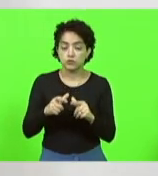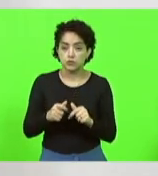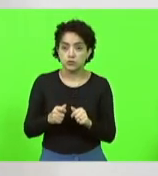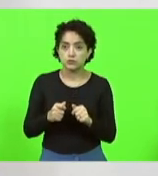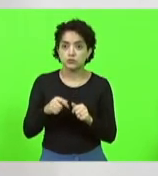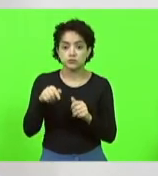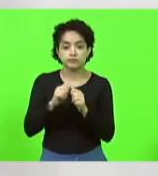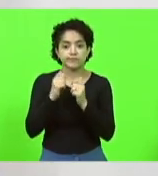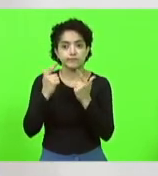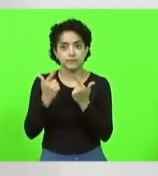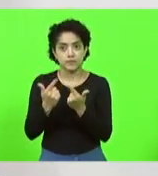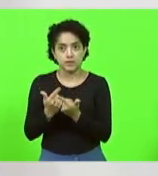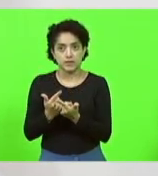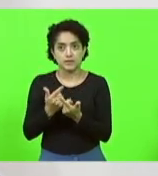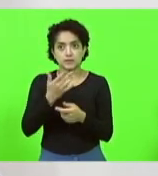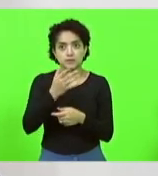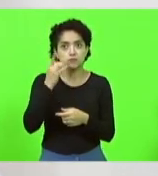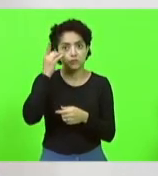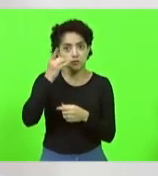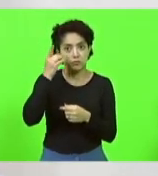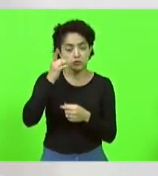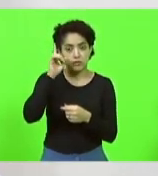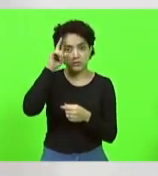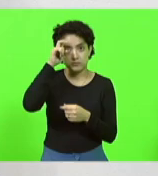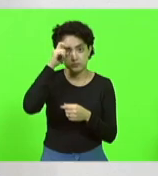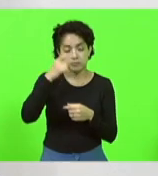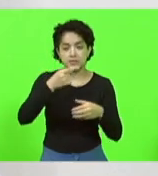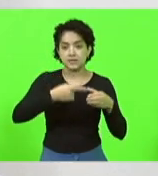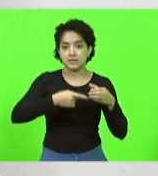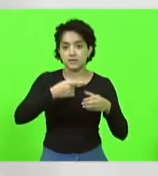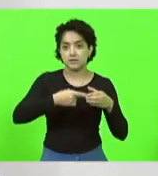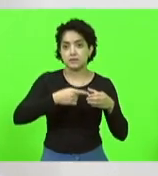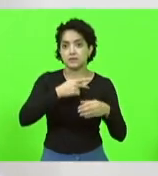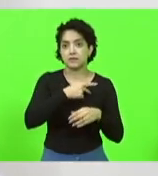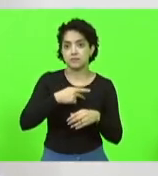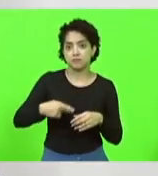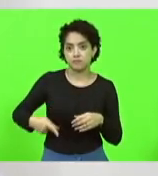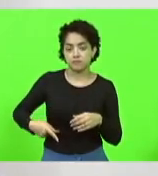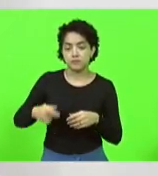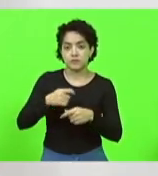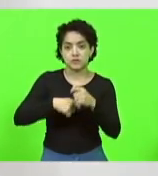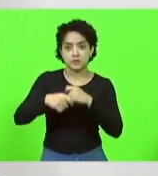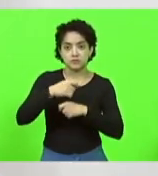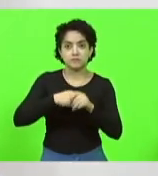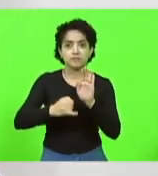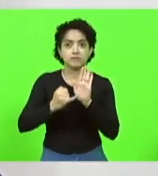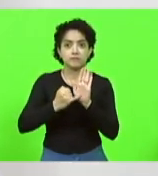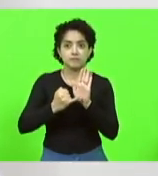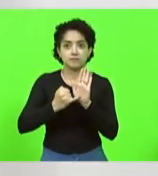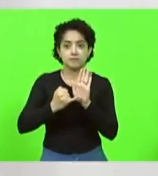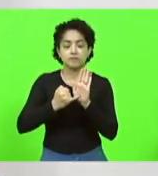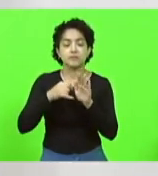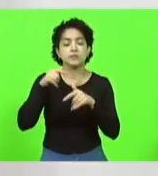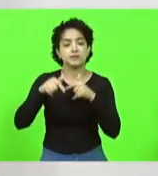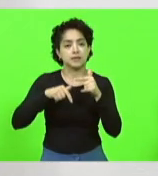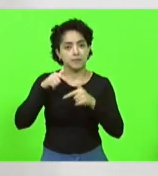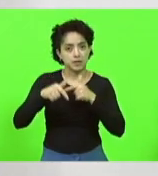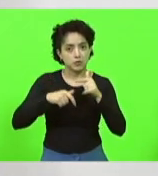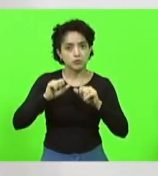O deputado Marcos Vieira, que é o presidente da Comissão de Finanças e Tributação, trabalhou muito,